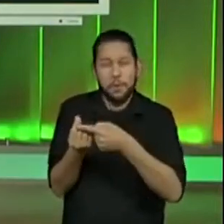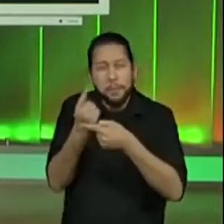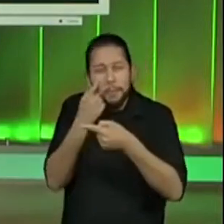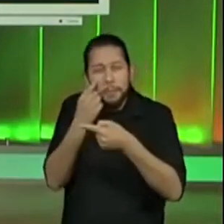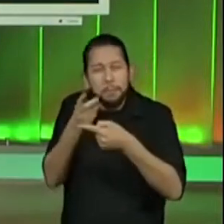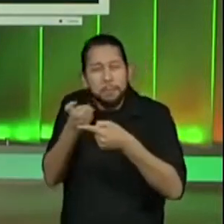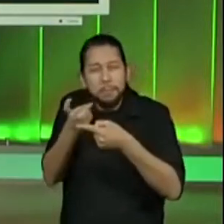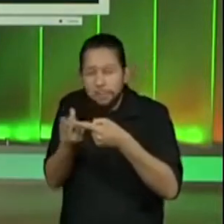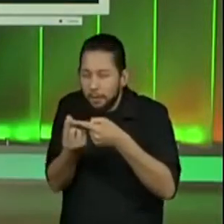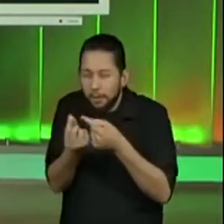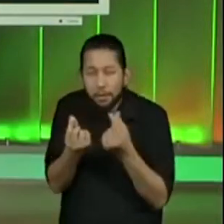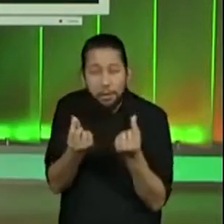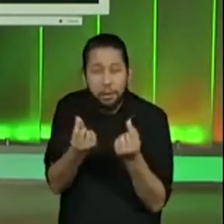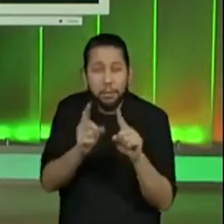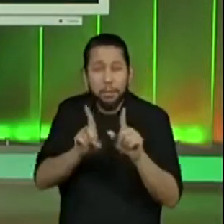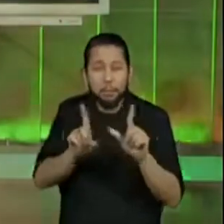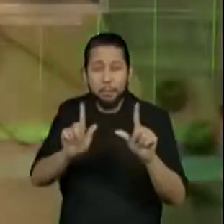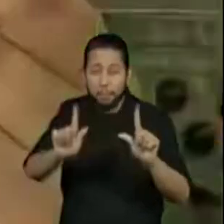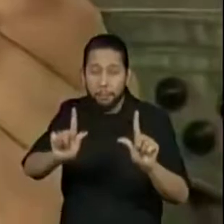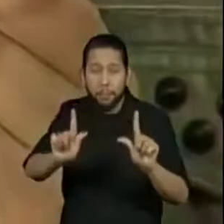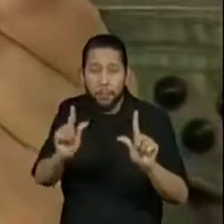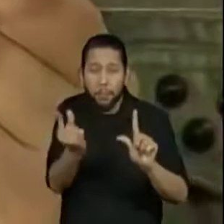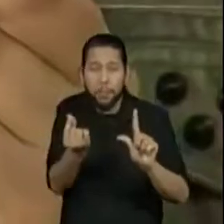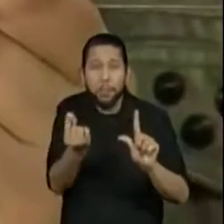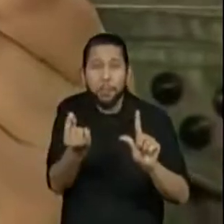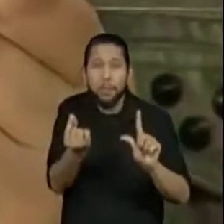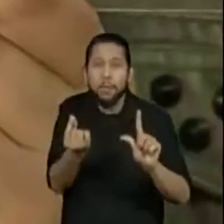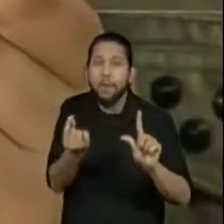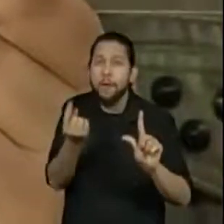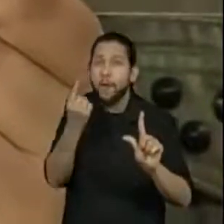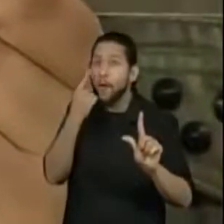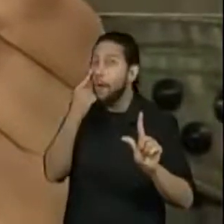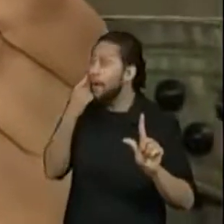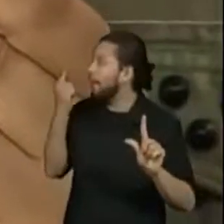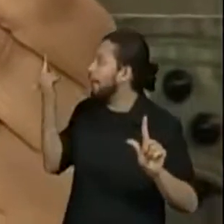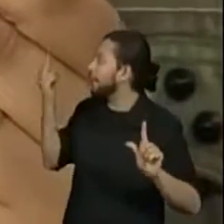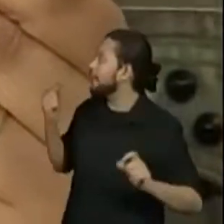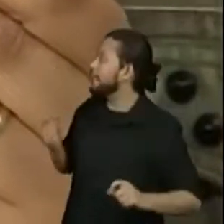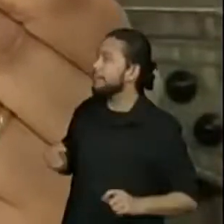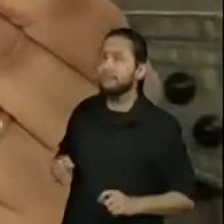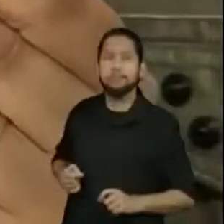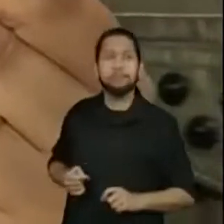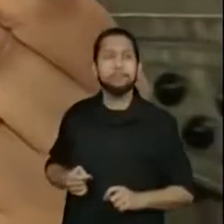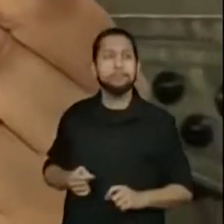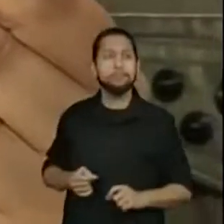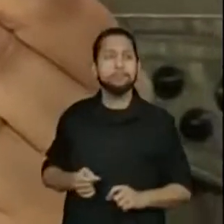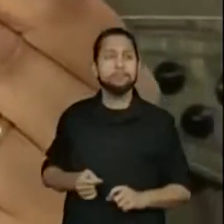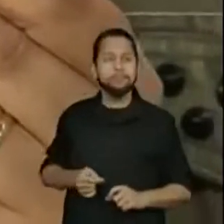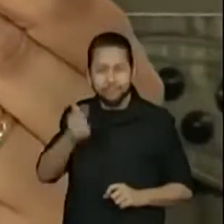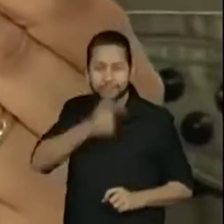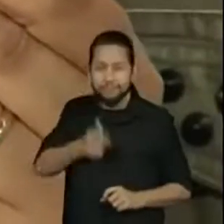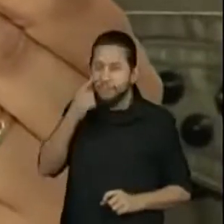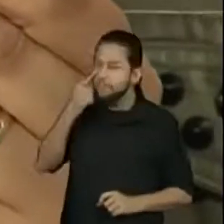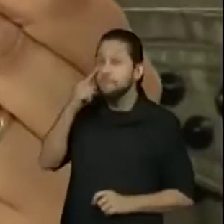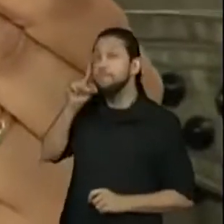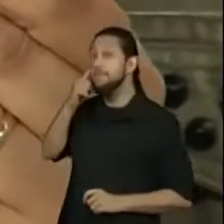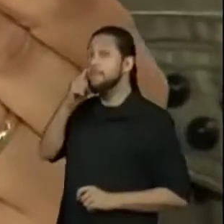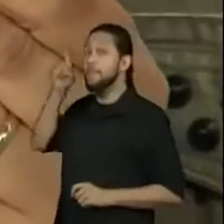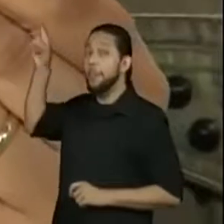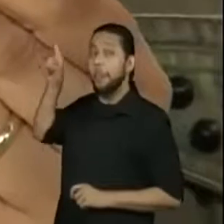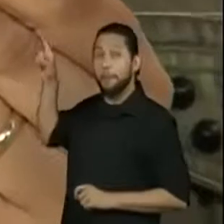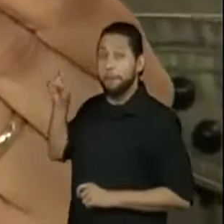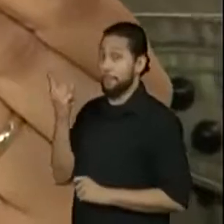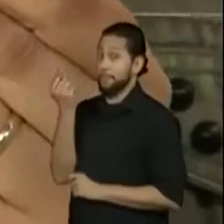este papelzinho, essa fita amarela. E aí, galera? Olhando aqui